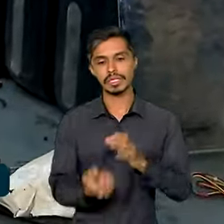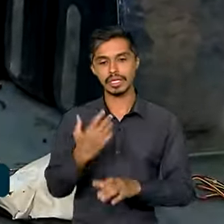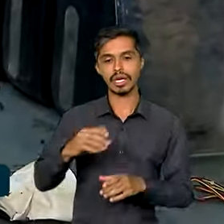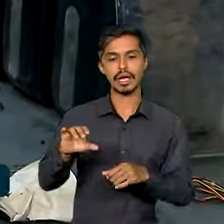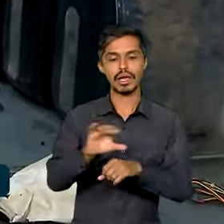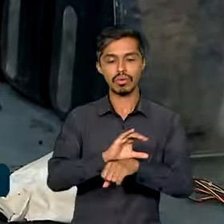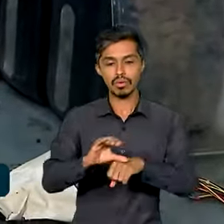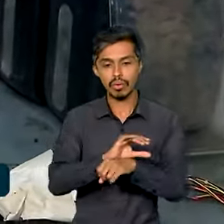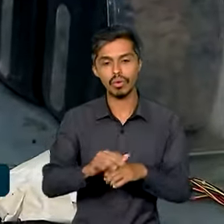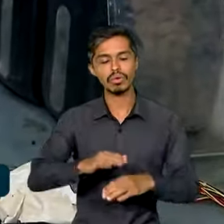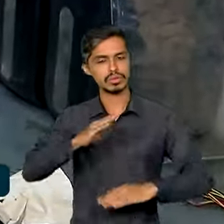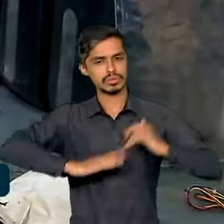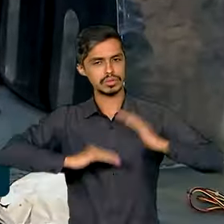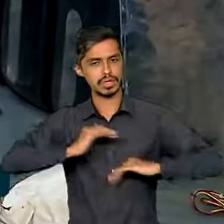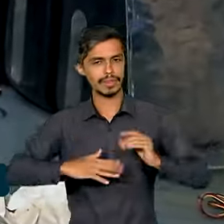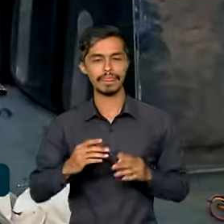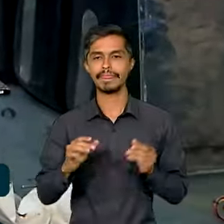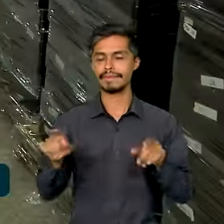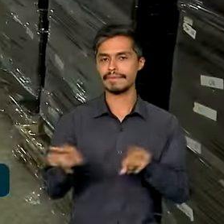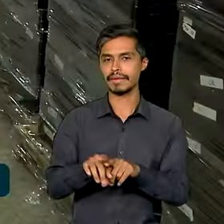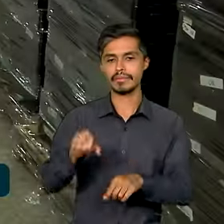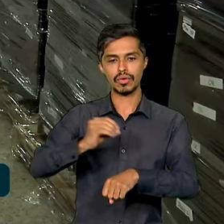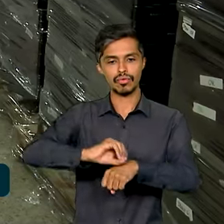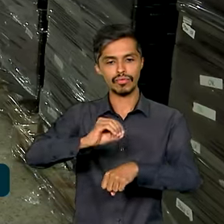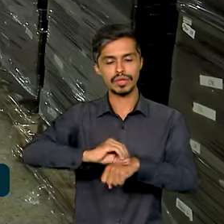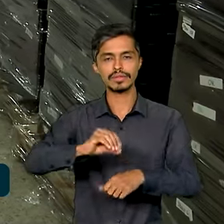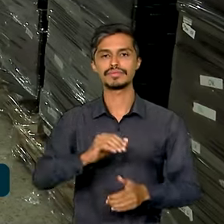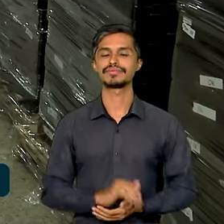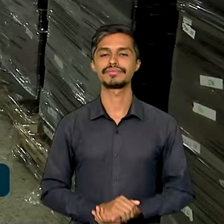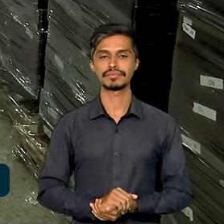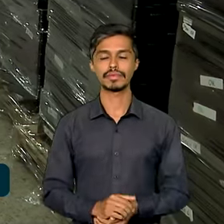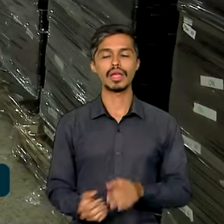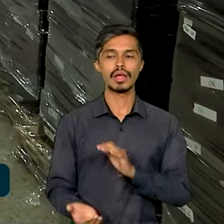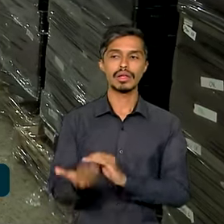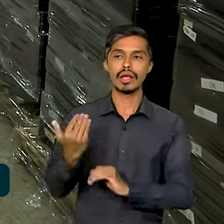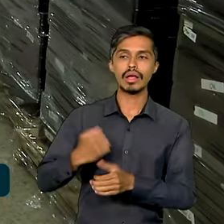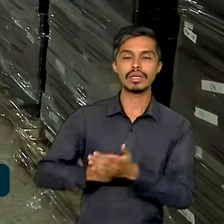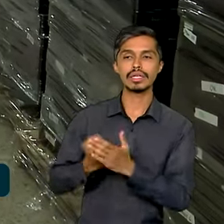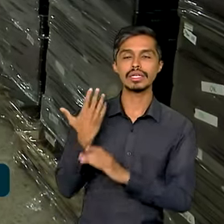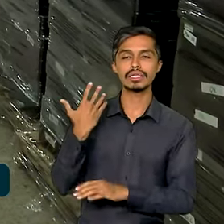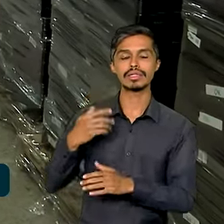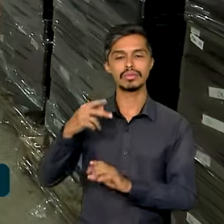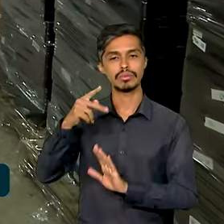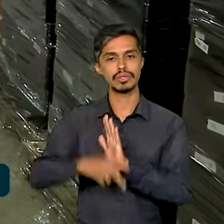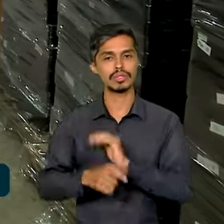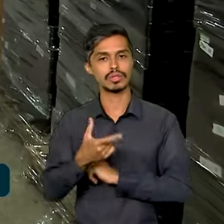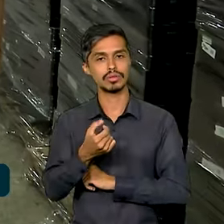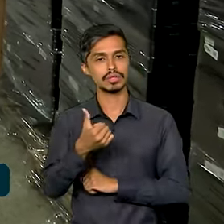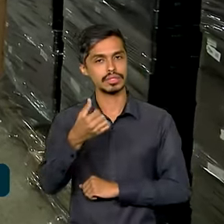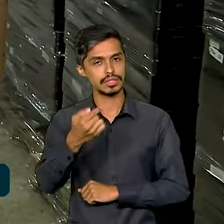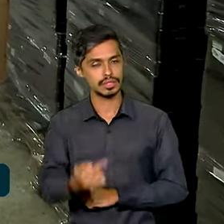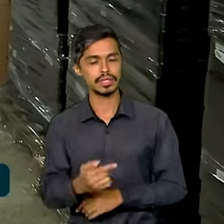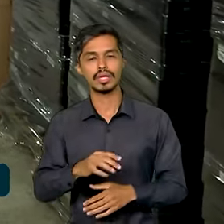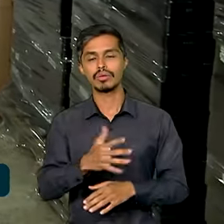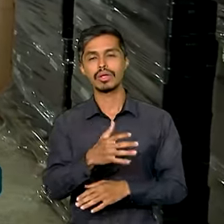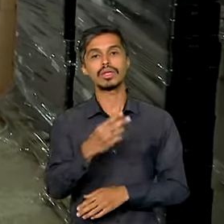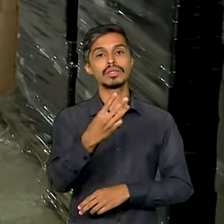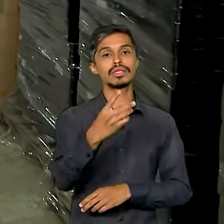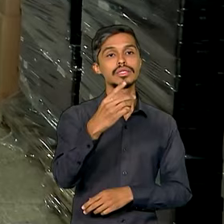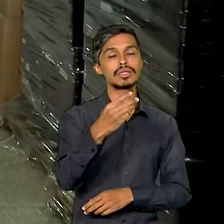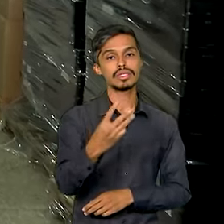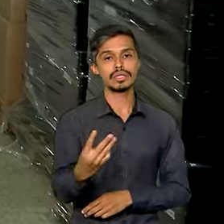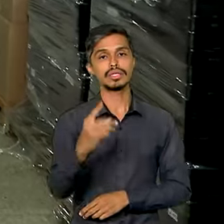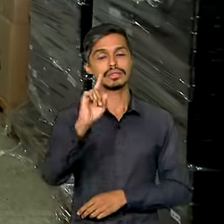profissionalizantes e oficinas. Desde a criação do programa em 2017, quase 33 mil